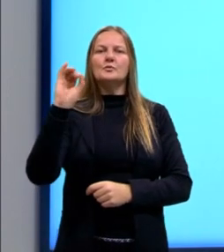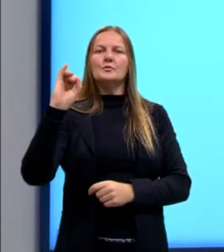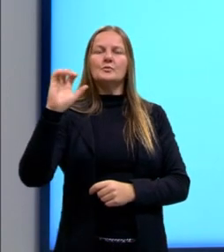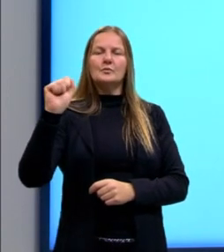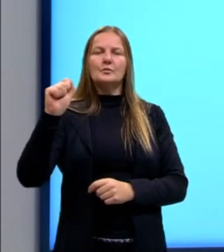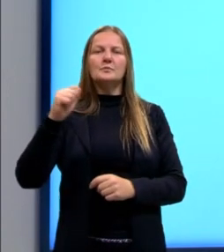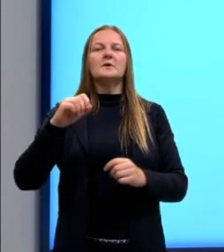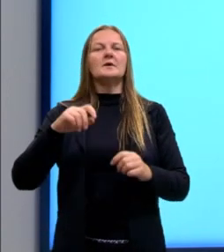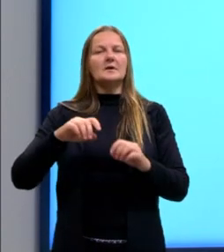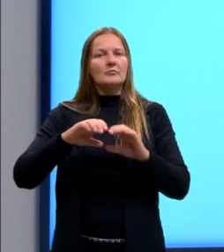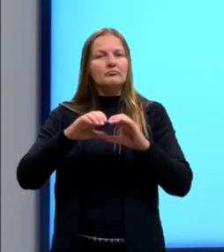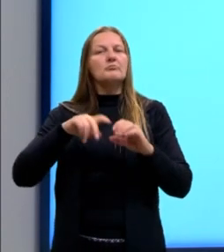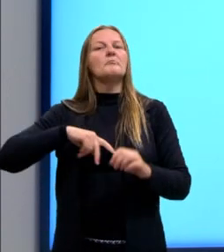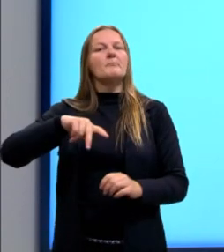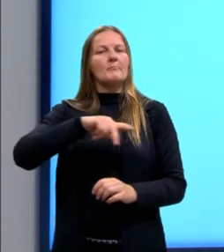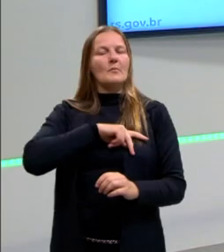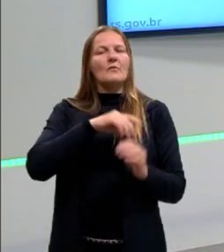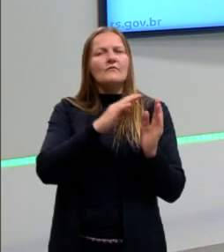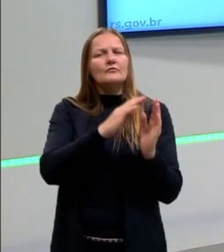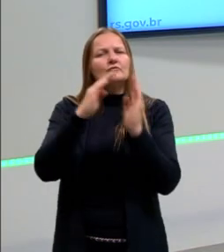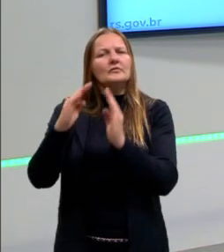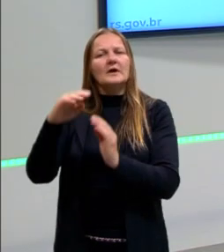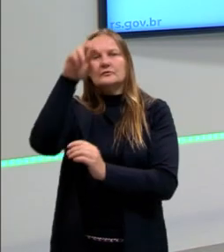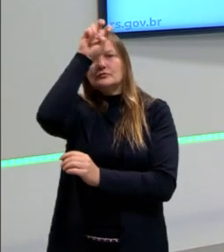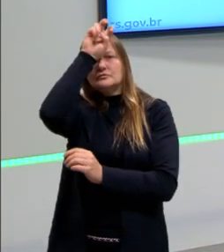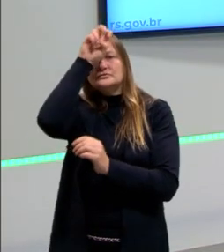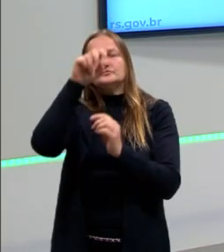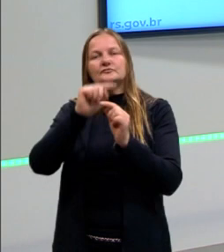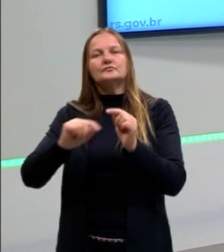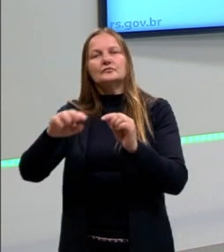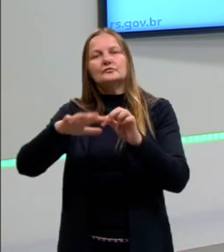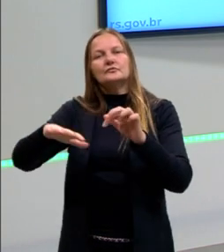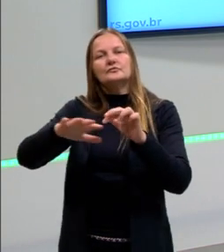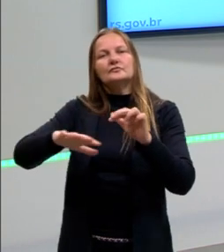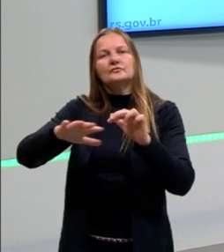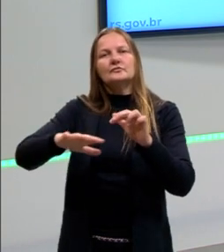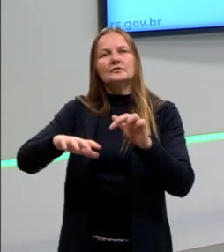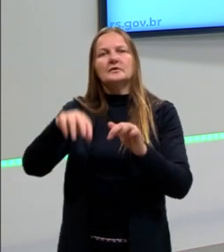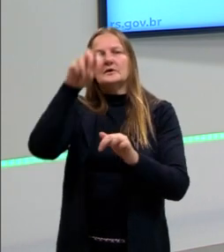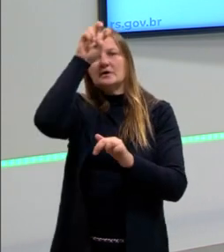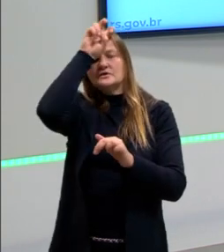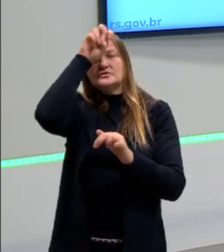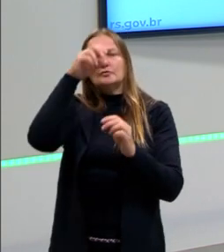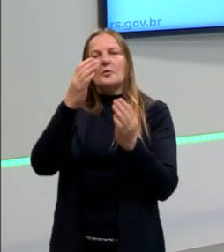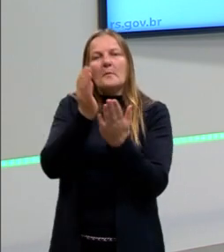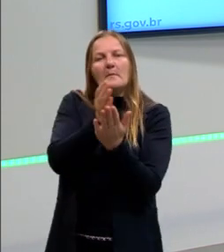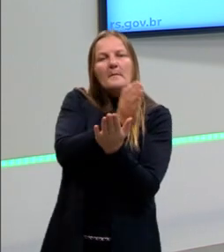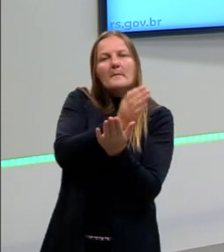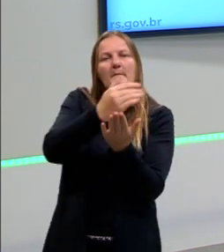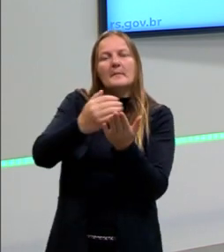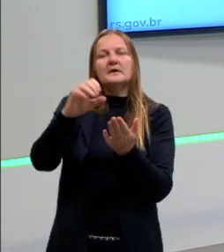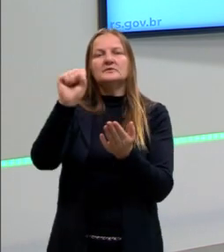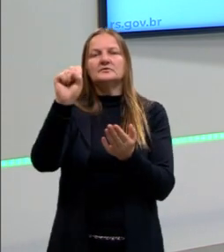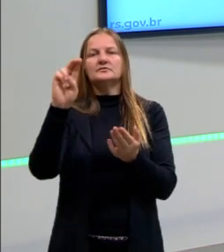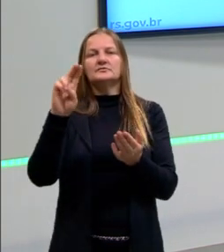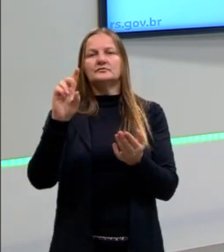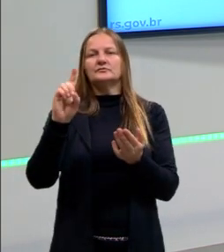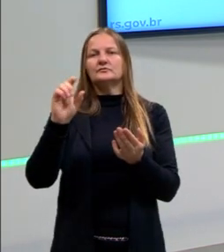então, que estava ali ao lado do Egito, no território onde hoje em dia é o Egito, e uma parte também do Sudão.